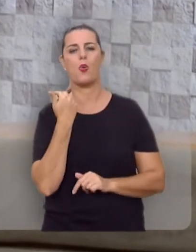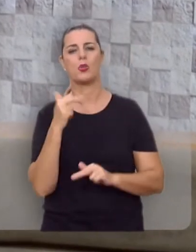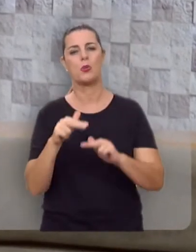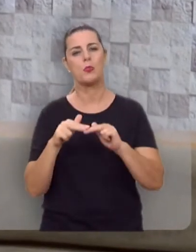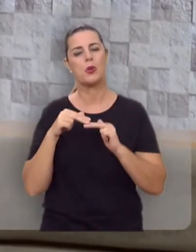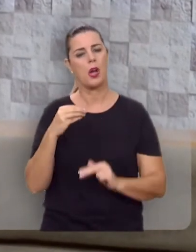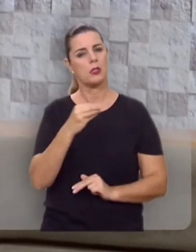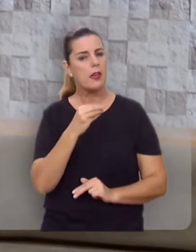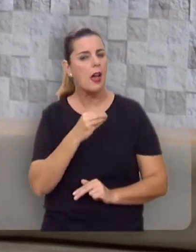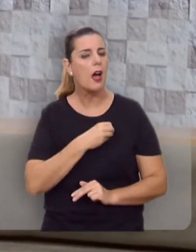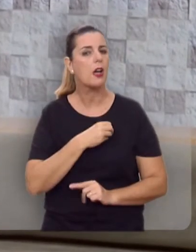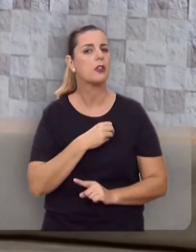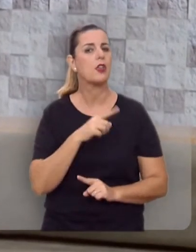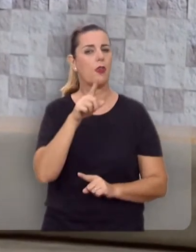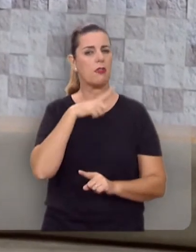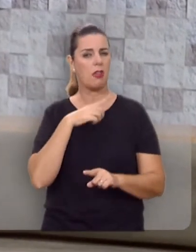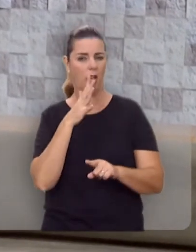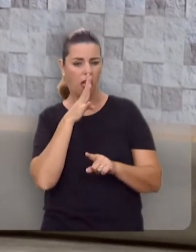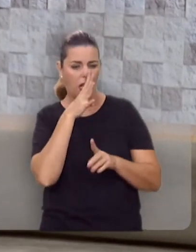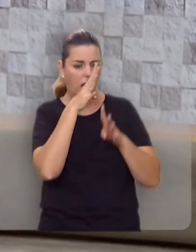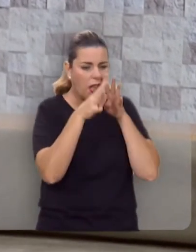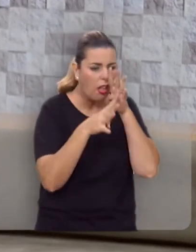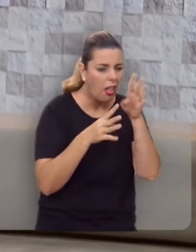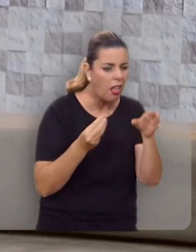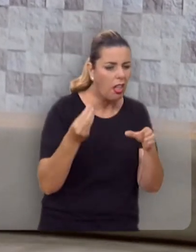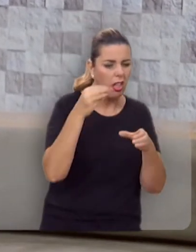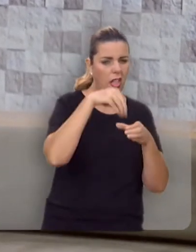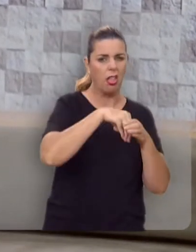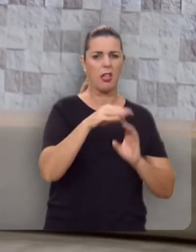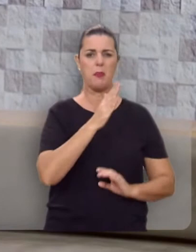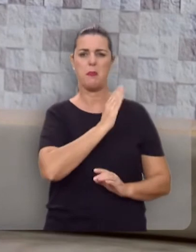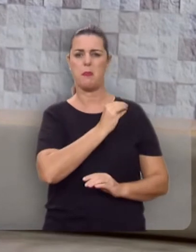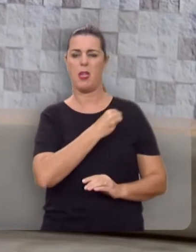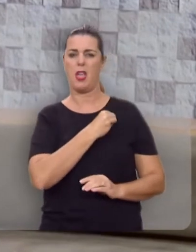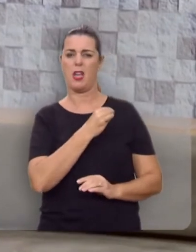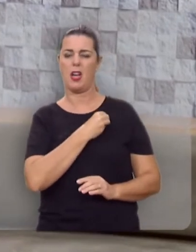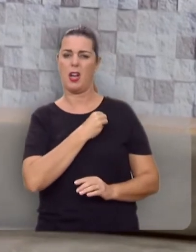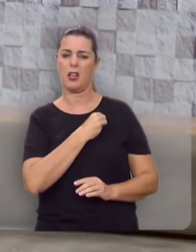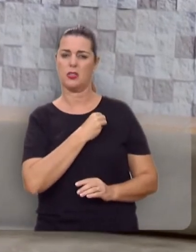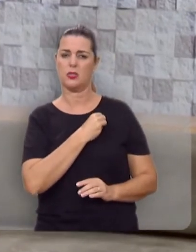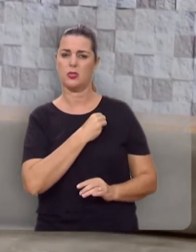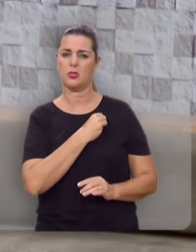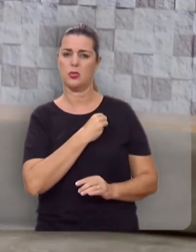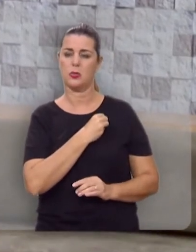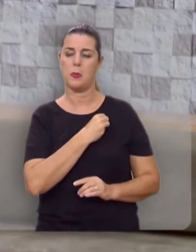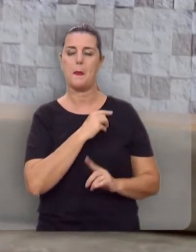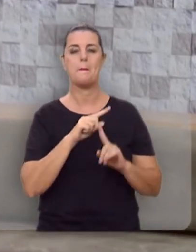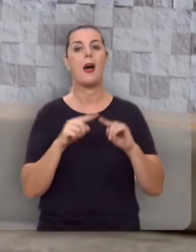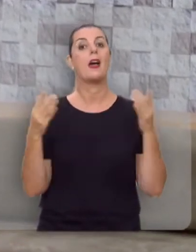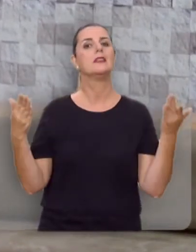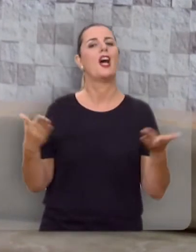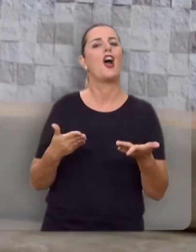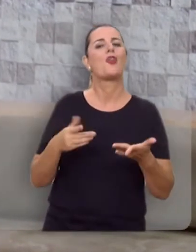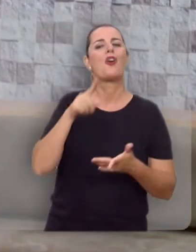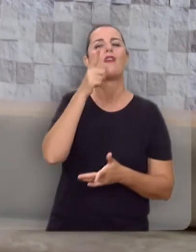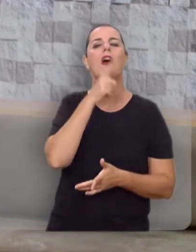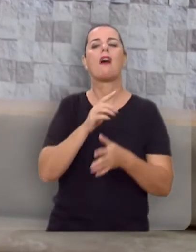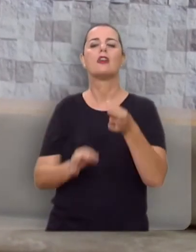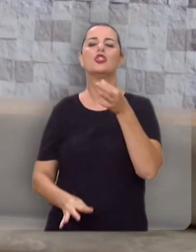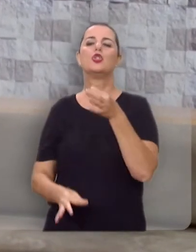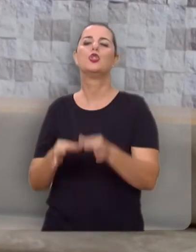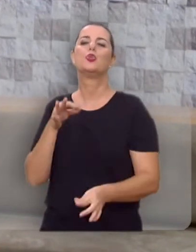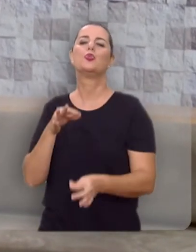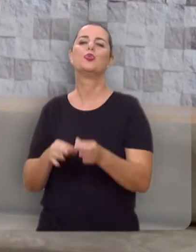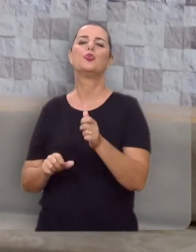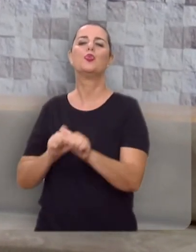morto nos seus delitos e pecados. Você estava contaminado pelos seus pecados. Você estava condenado pelos seus pecados. Mas agora você